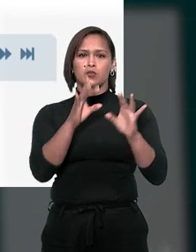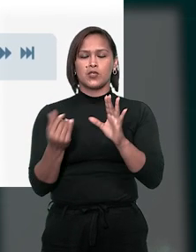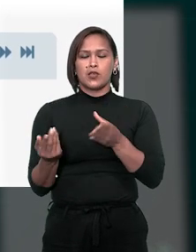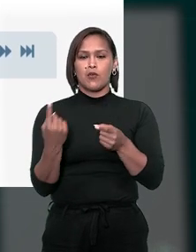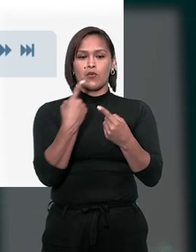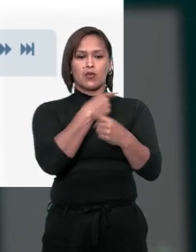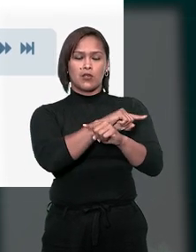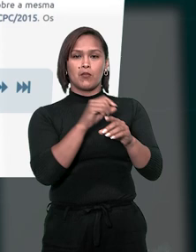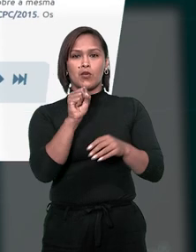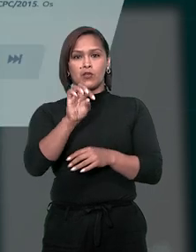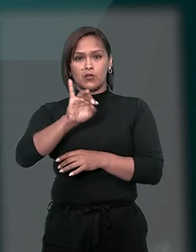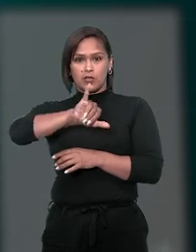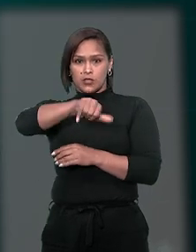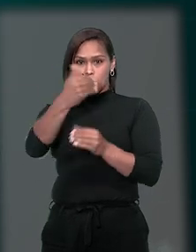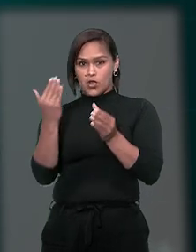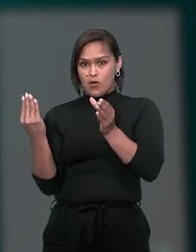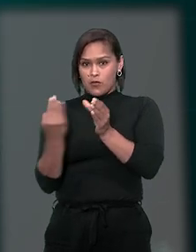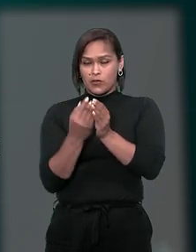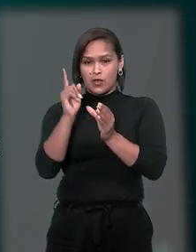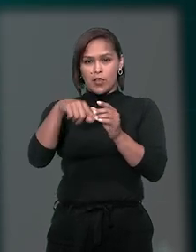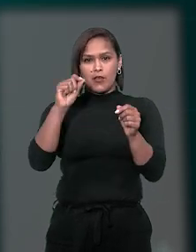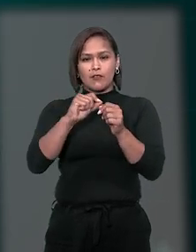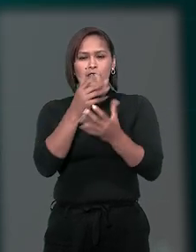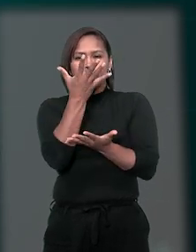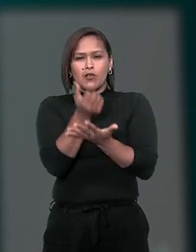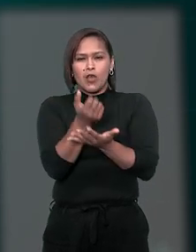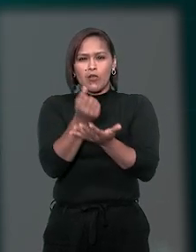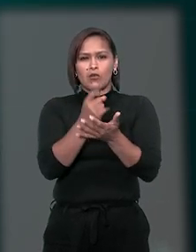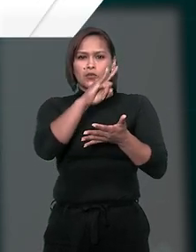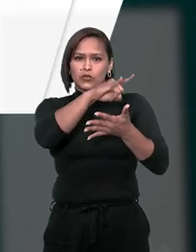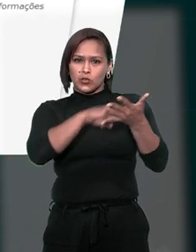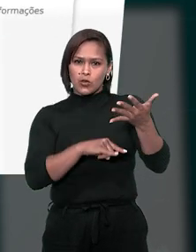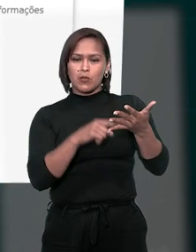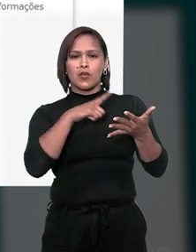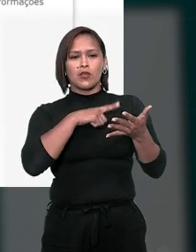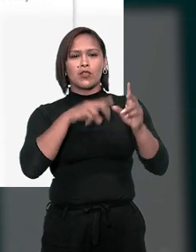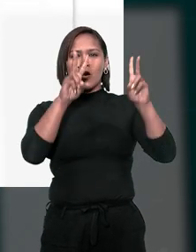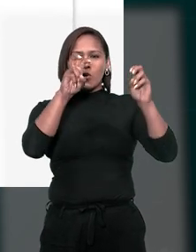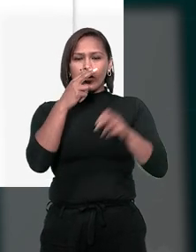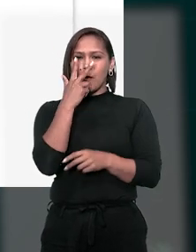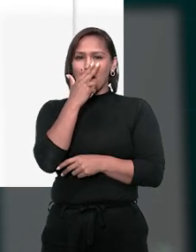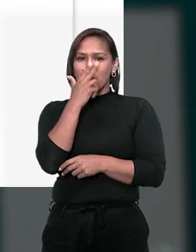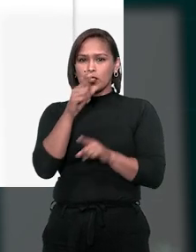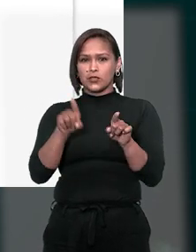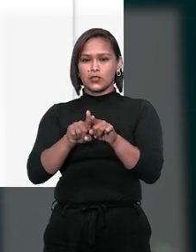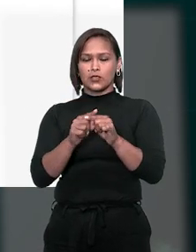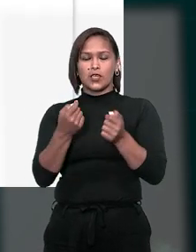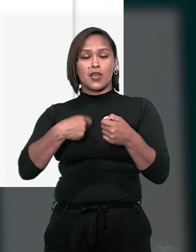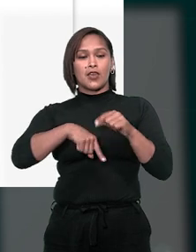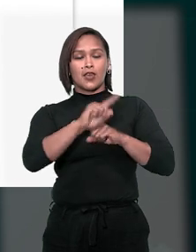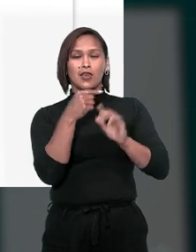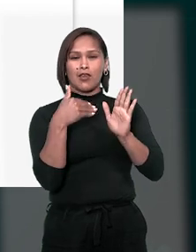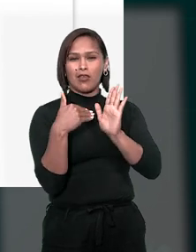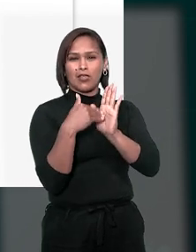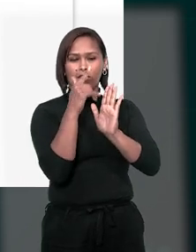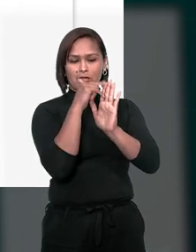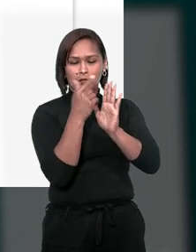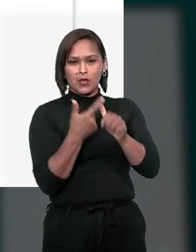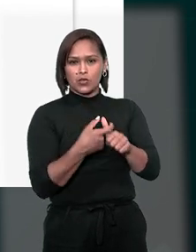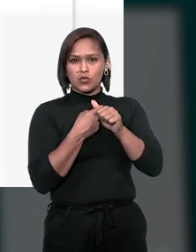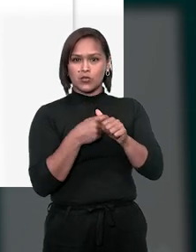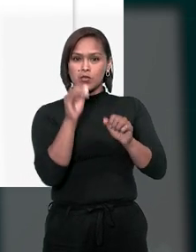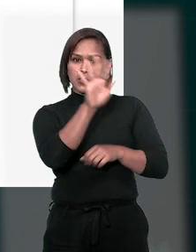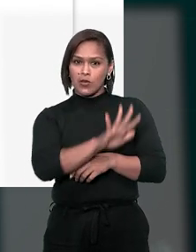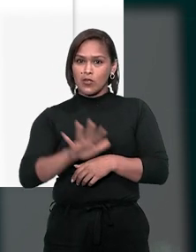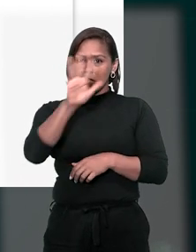interpostos no STJ, fazer o download do documento contendo os temas repetitivos em que há determinação de